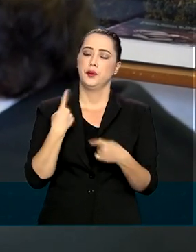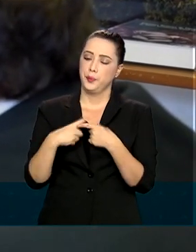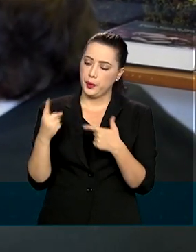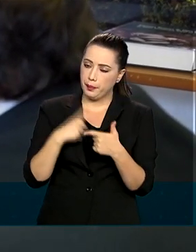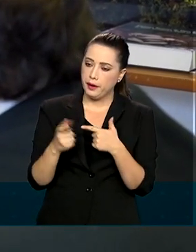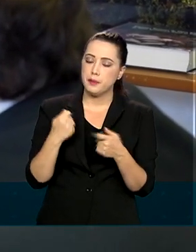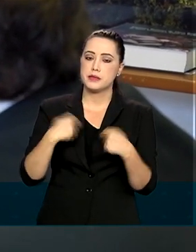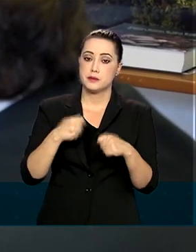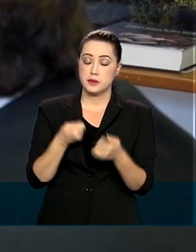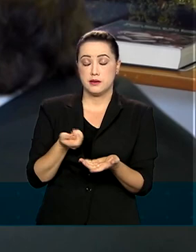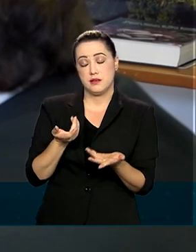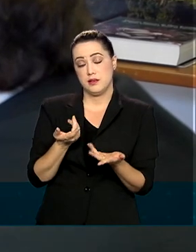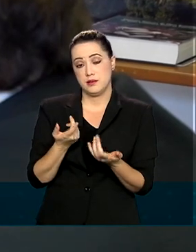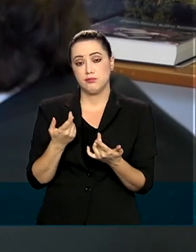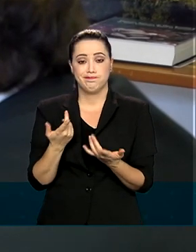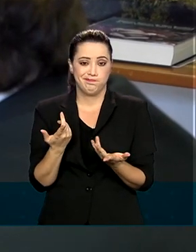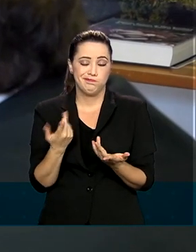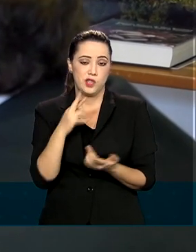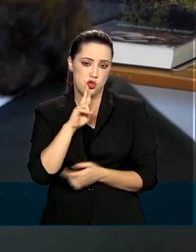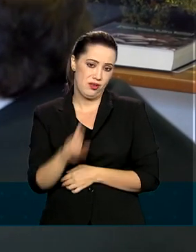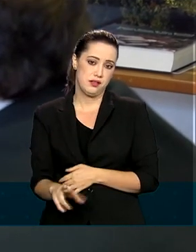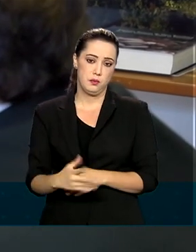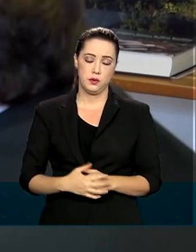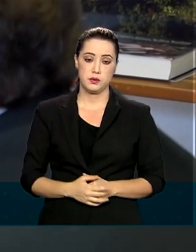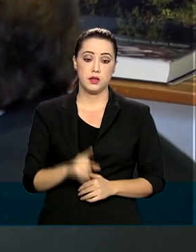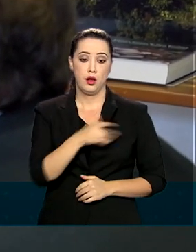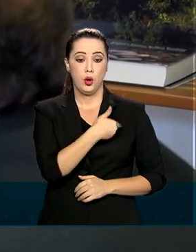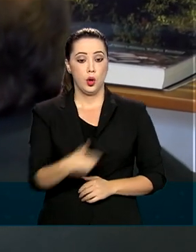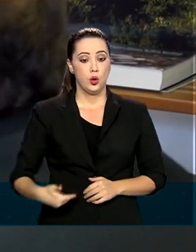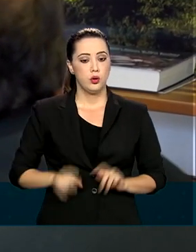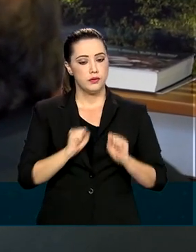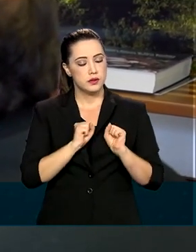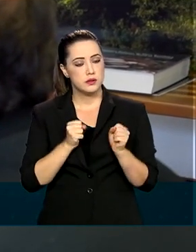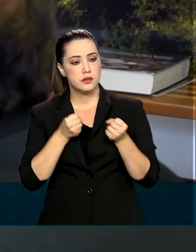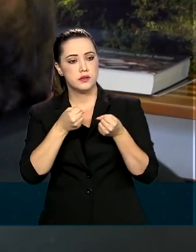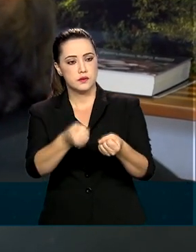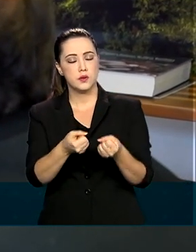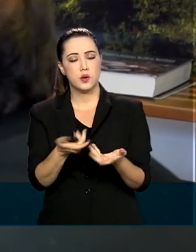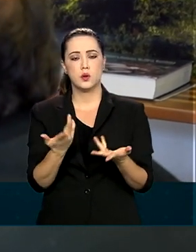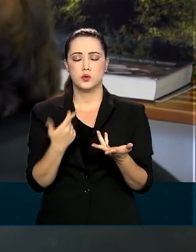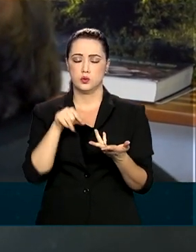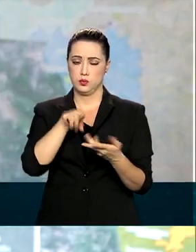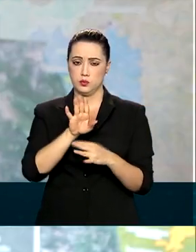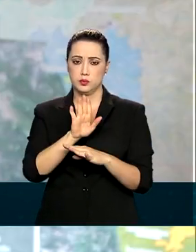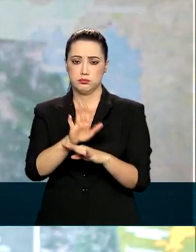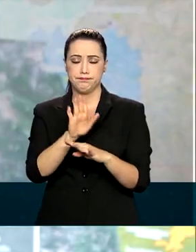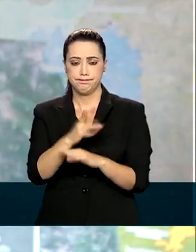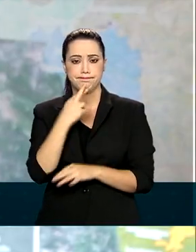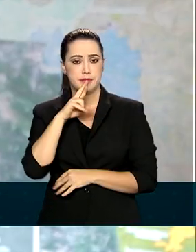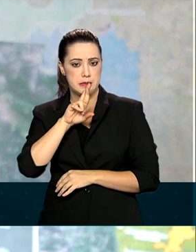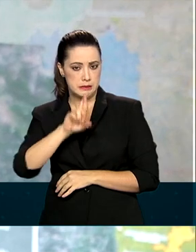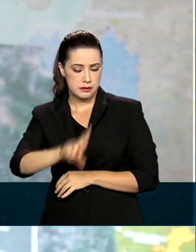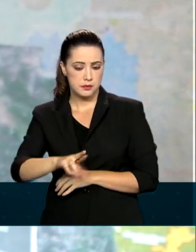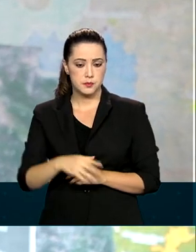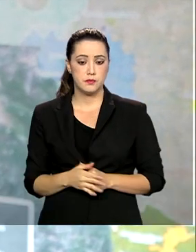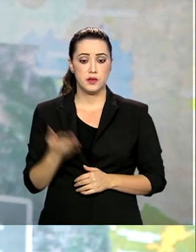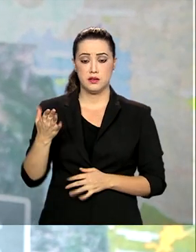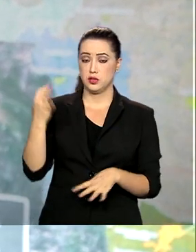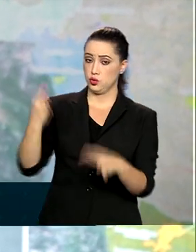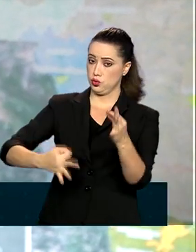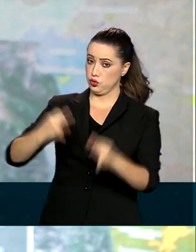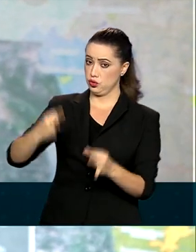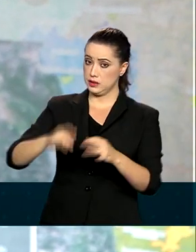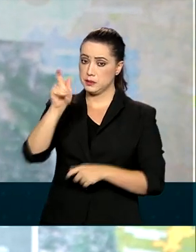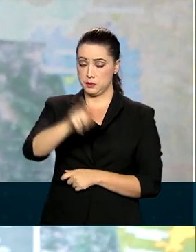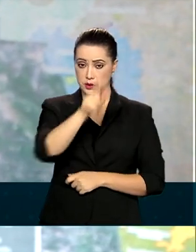fundiários. Ele afirma que o governo está empenhado em regularizar esta situação. Essa é uma questão de justiça para as